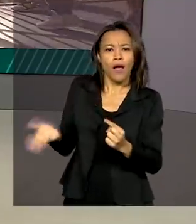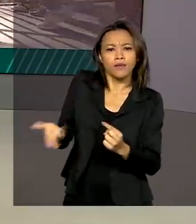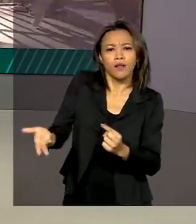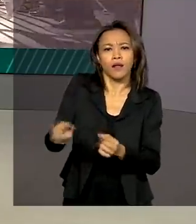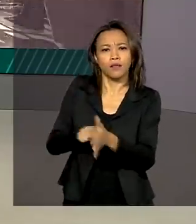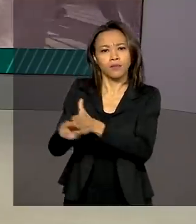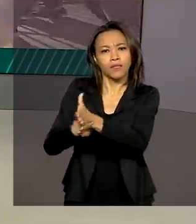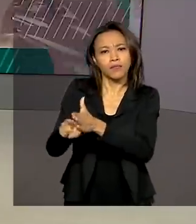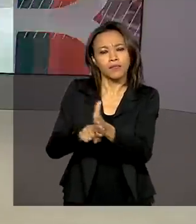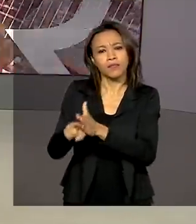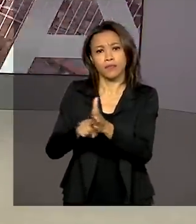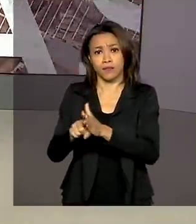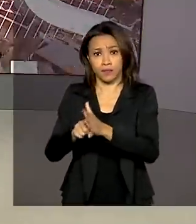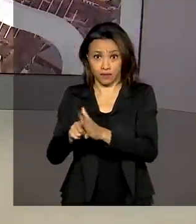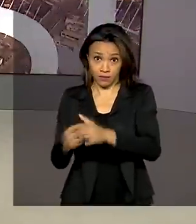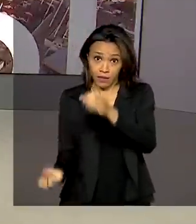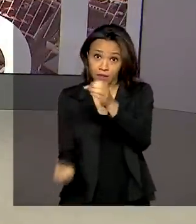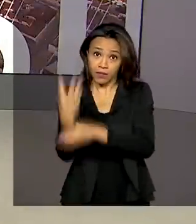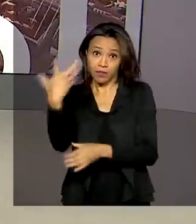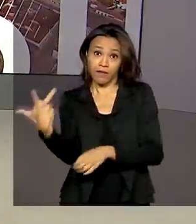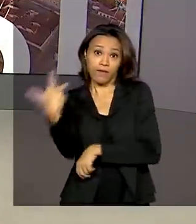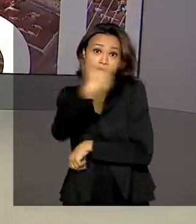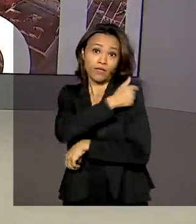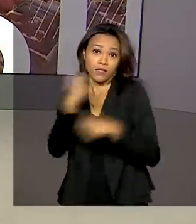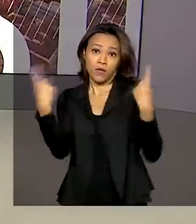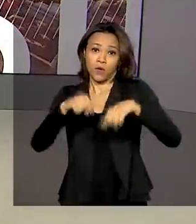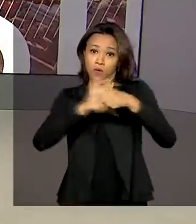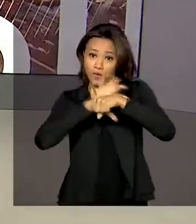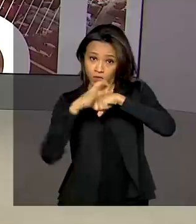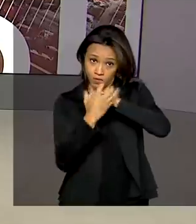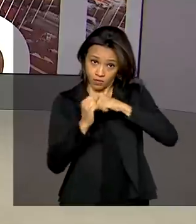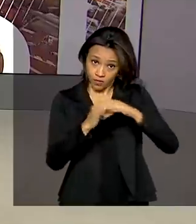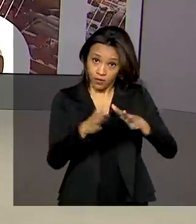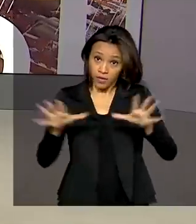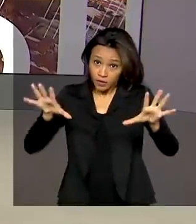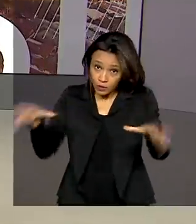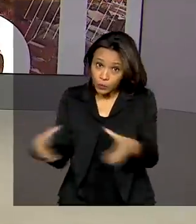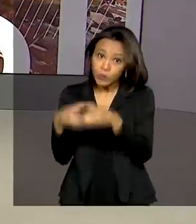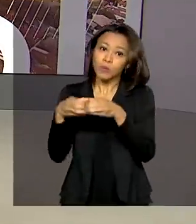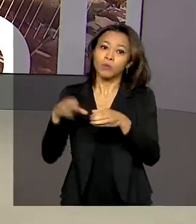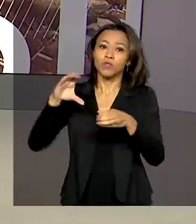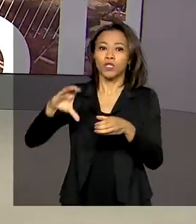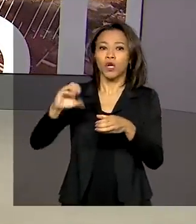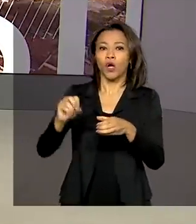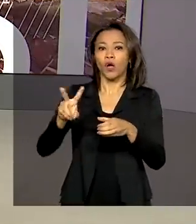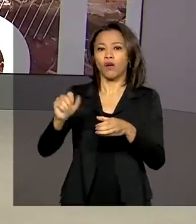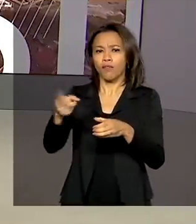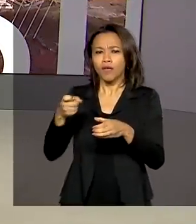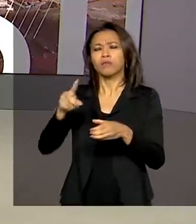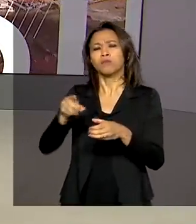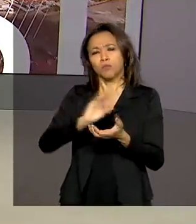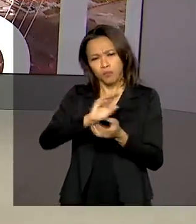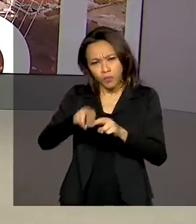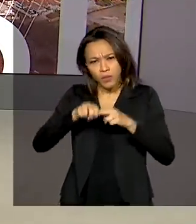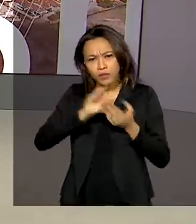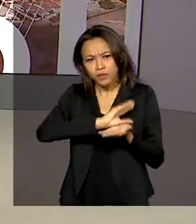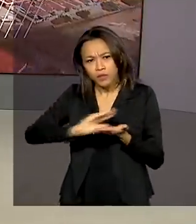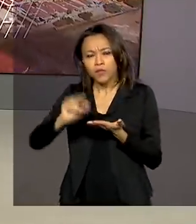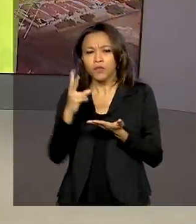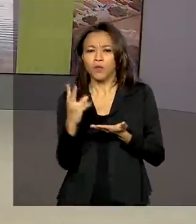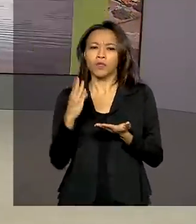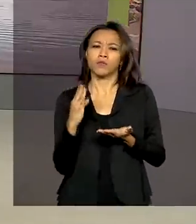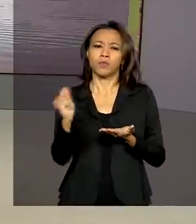vacinas contra a Covid-19. É a Aliança COVAX. Para isso, foram liberados 2 bilhões e meio de reais.